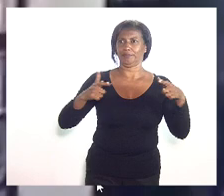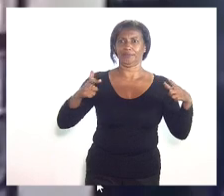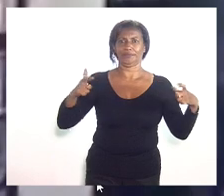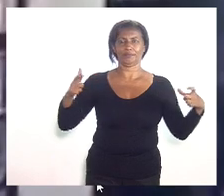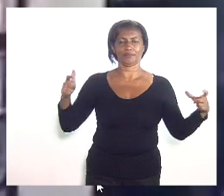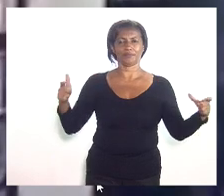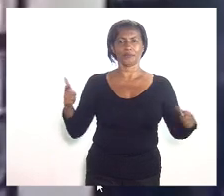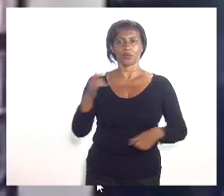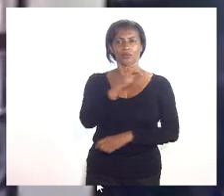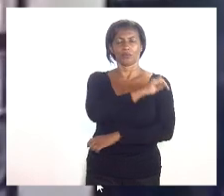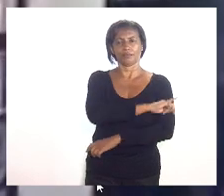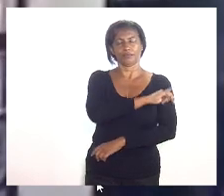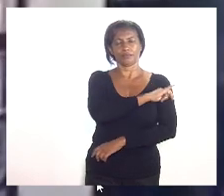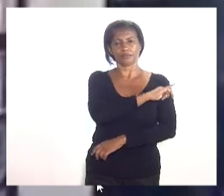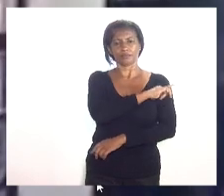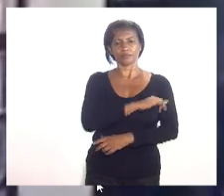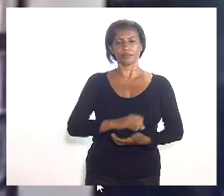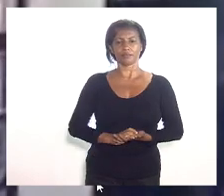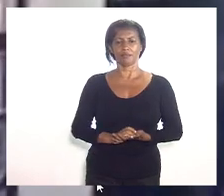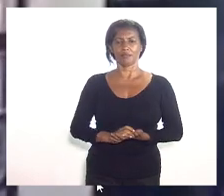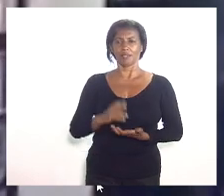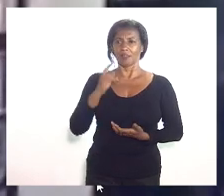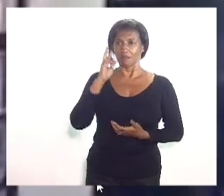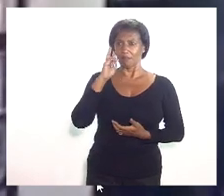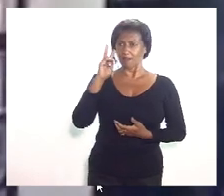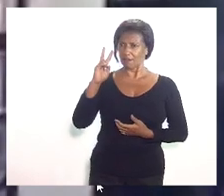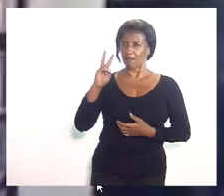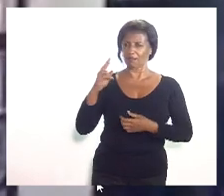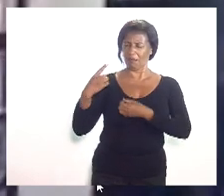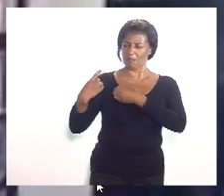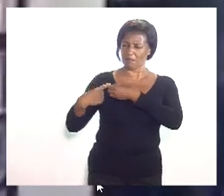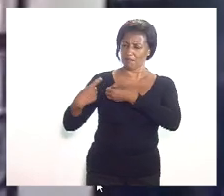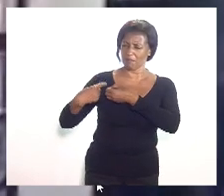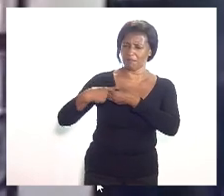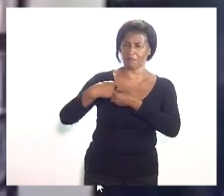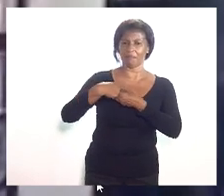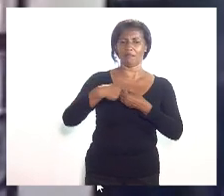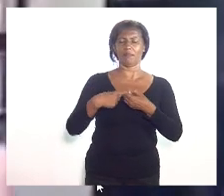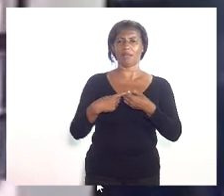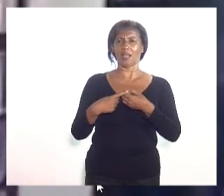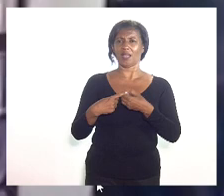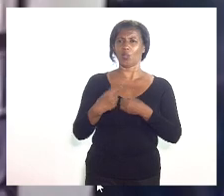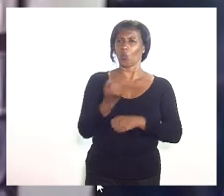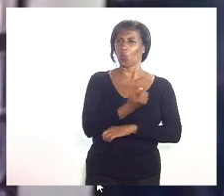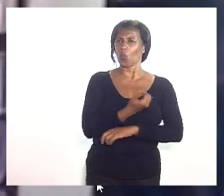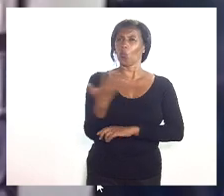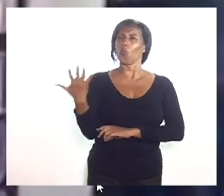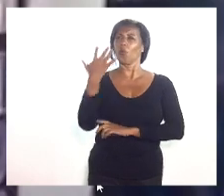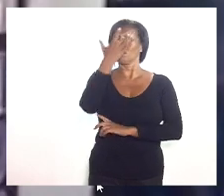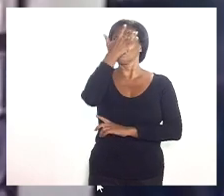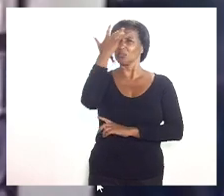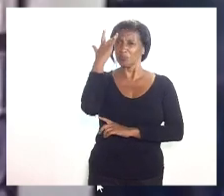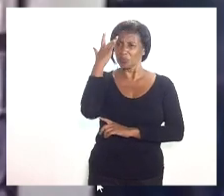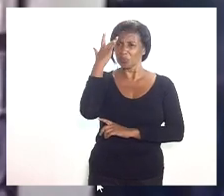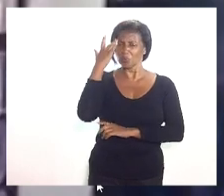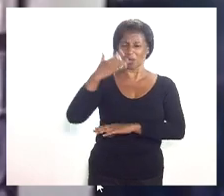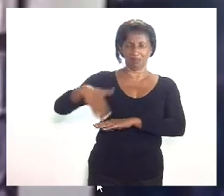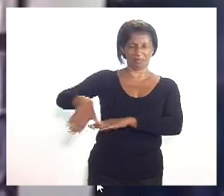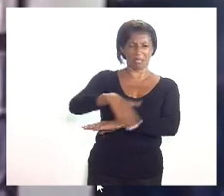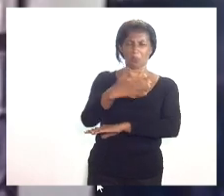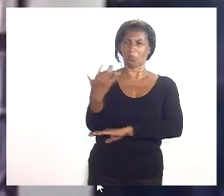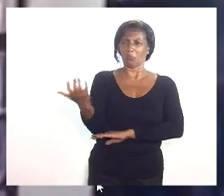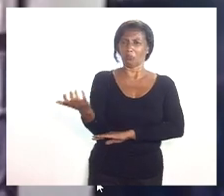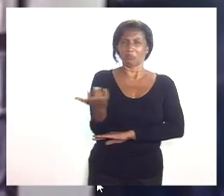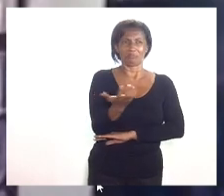quem anda pelos bairros a quantidade de moradores em